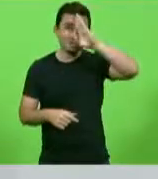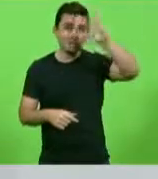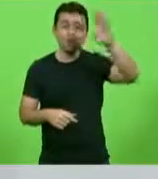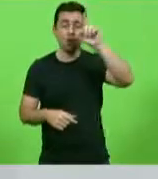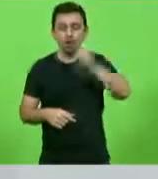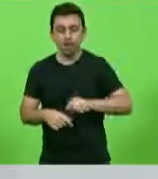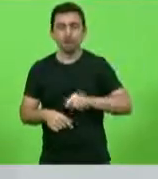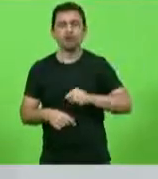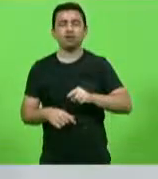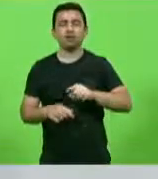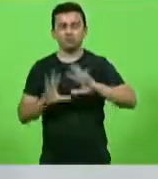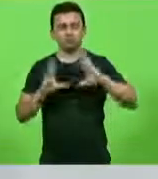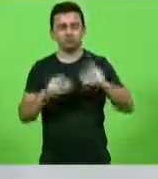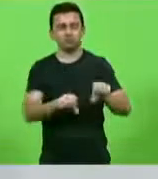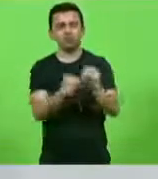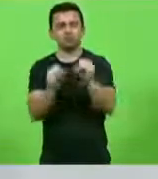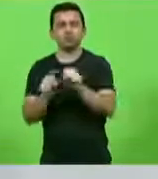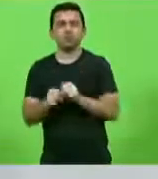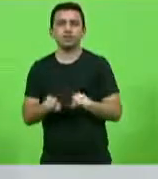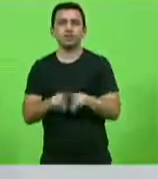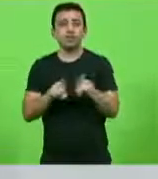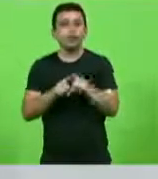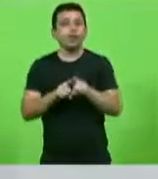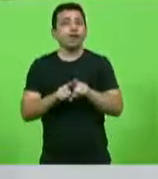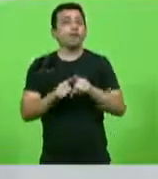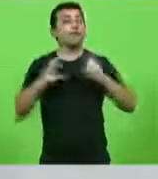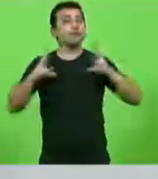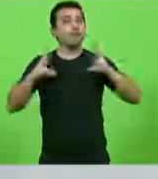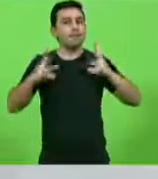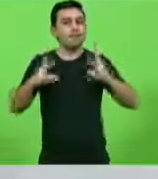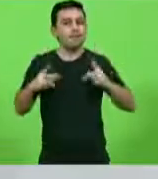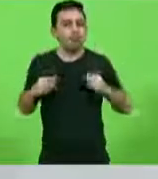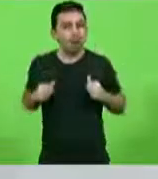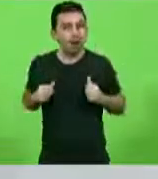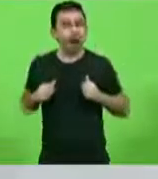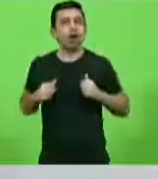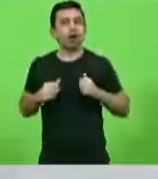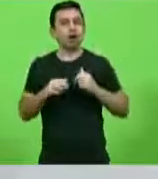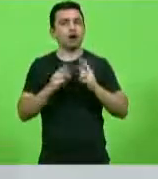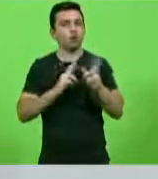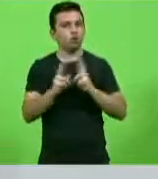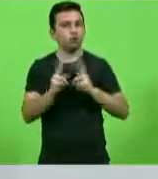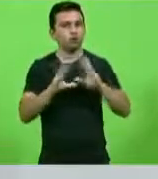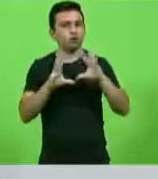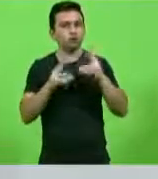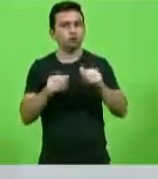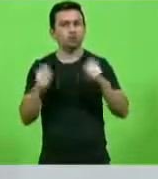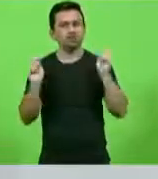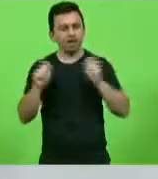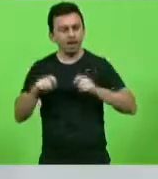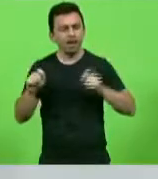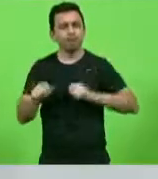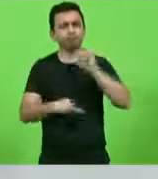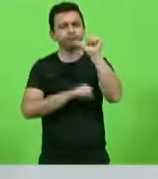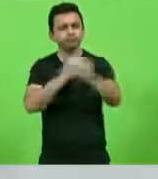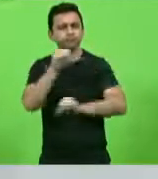rodovias, poderia fazer roçadas, ou seja, poderia transformar as rodovias estaduais